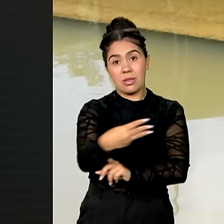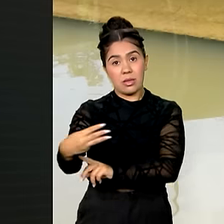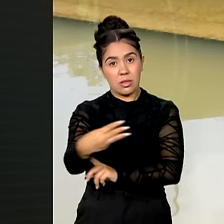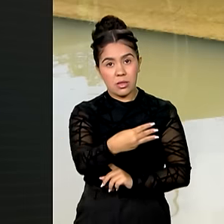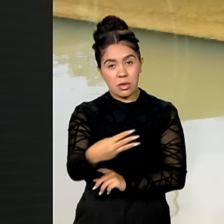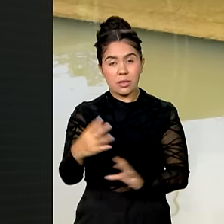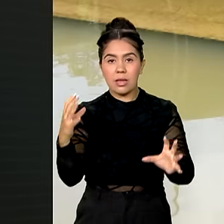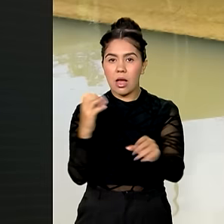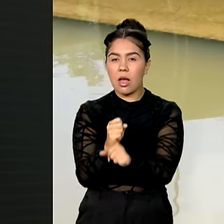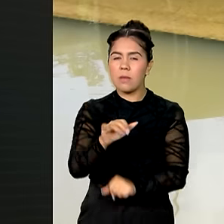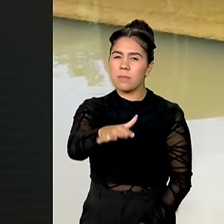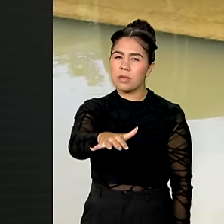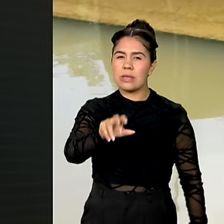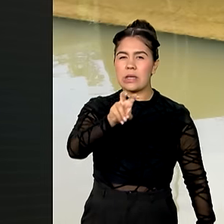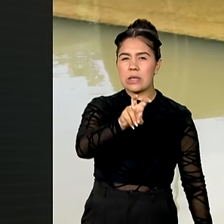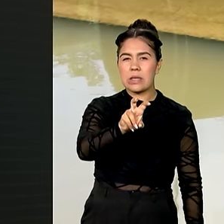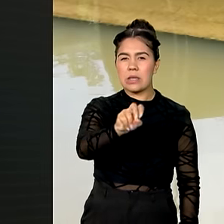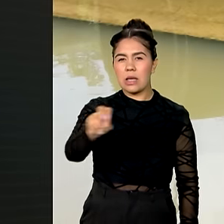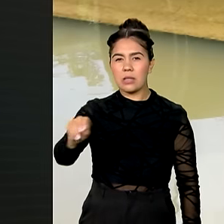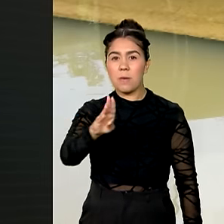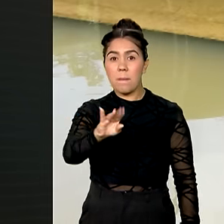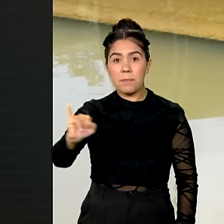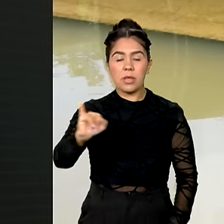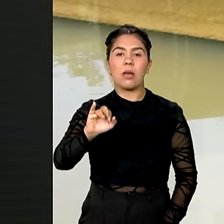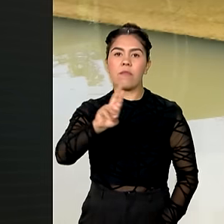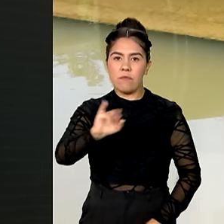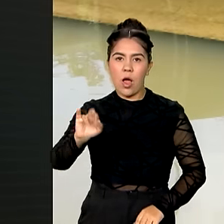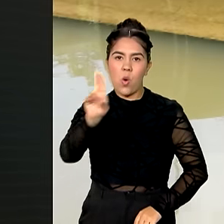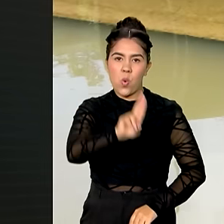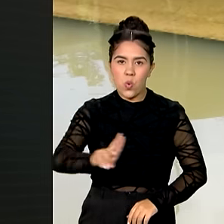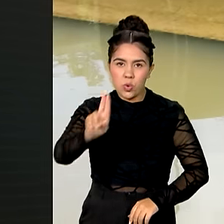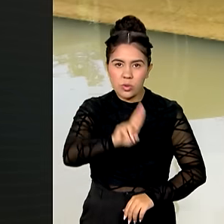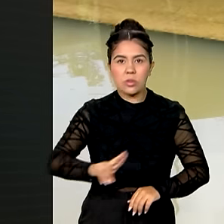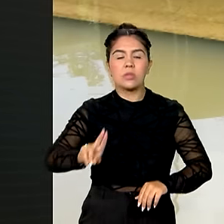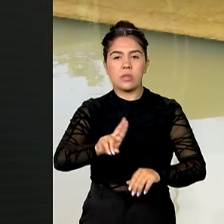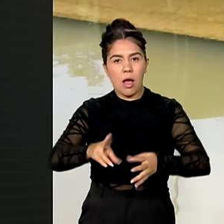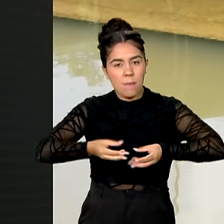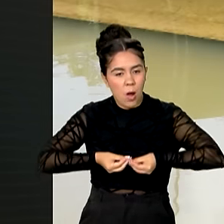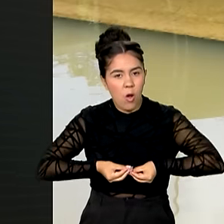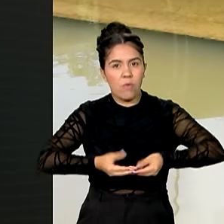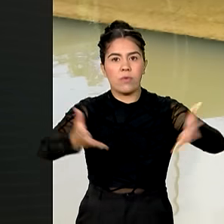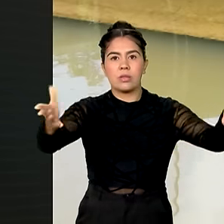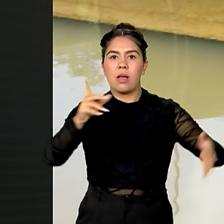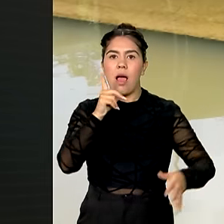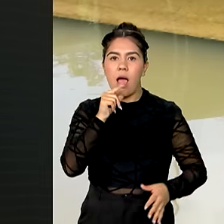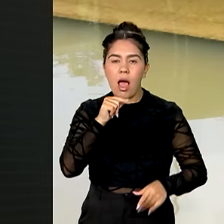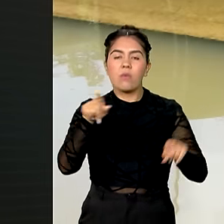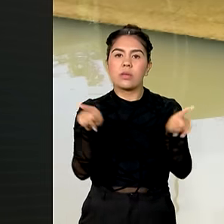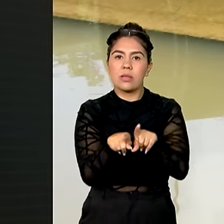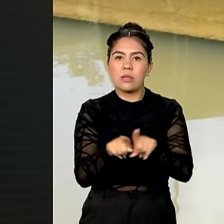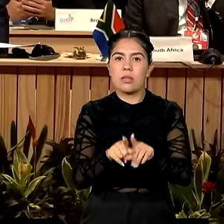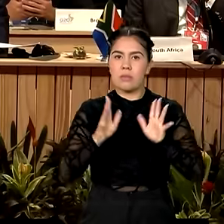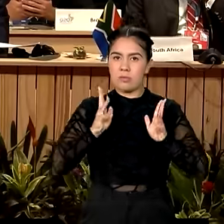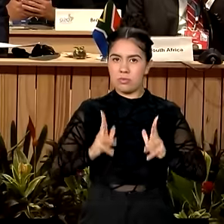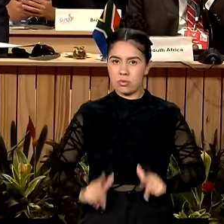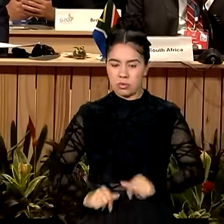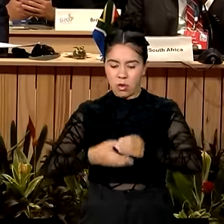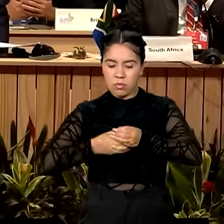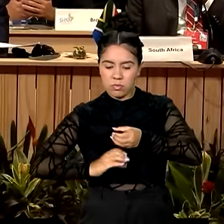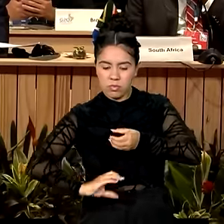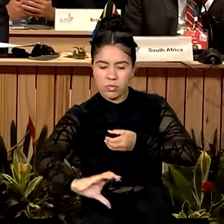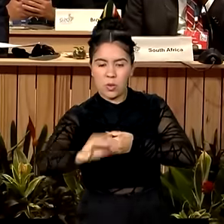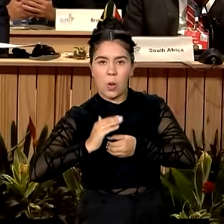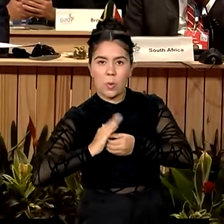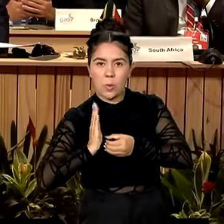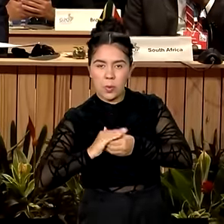500 bilhões de reais devem ser usados para combater o déficit de acesso à água tratada e ao esgotamento sanitário no país. A iniciativa